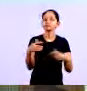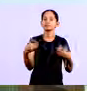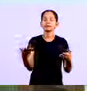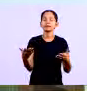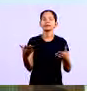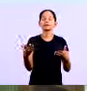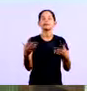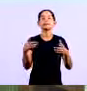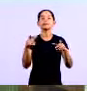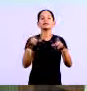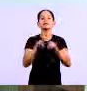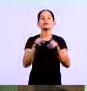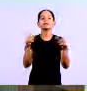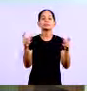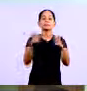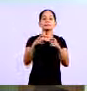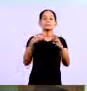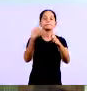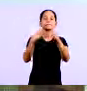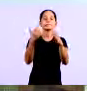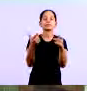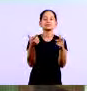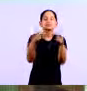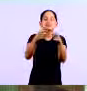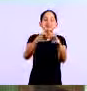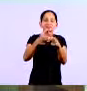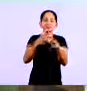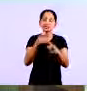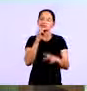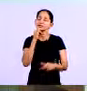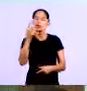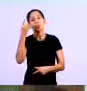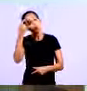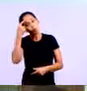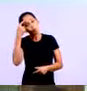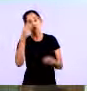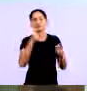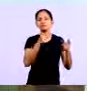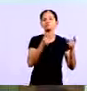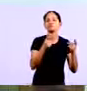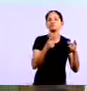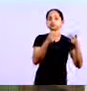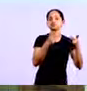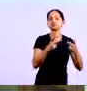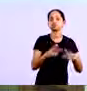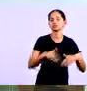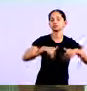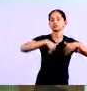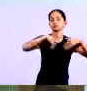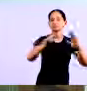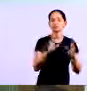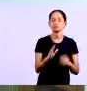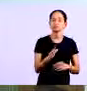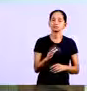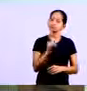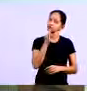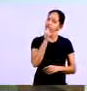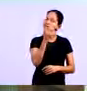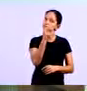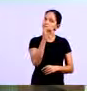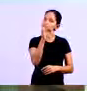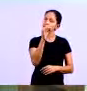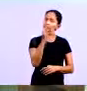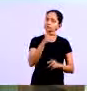principalmente nas micro e pequenas empresas não existe uma programação de vendas o cliente chega ah eu tenho condição de comprar em 10 vezes vende eu quero é vender